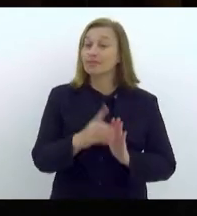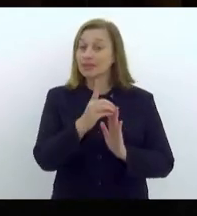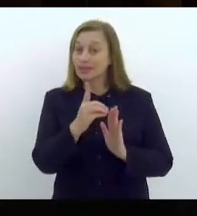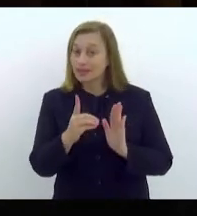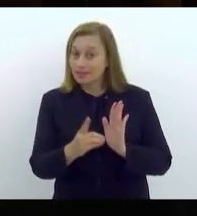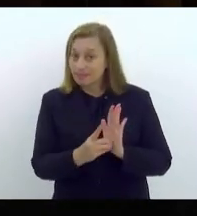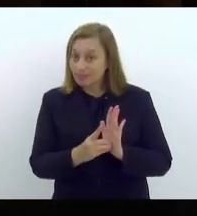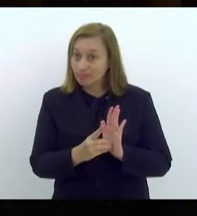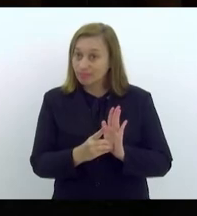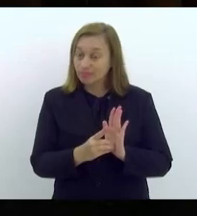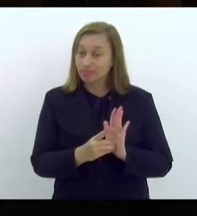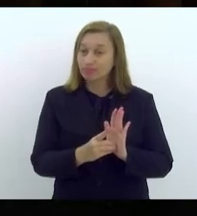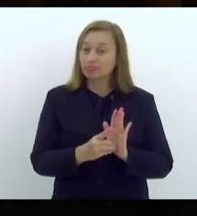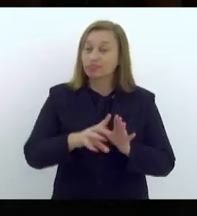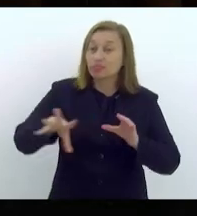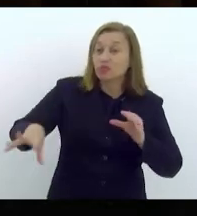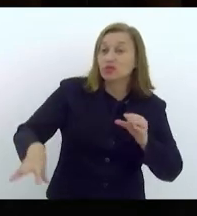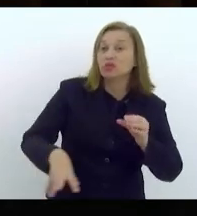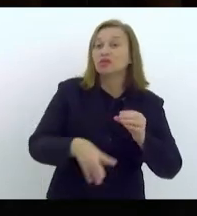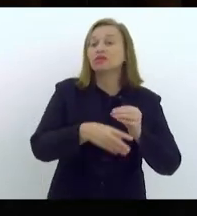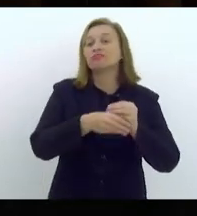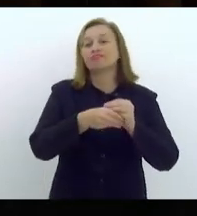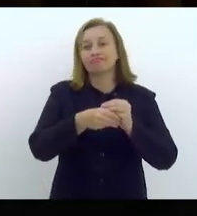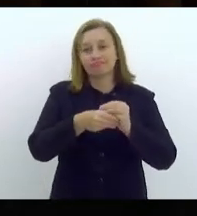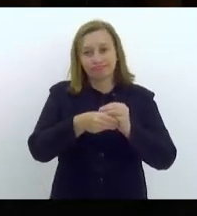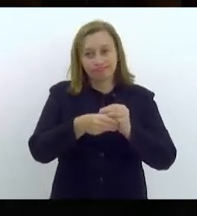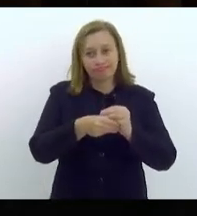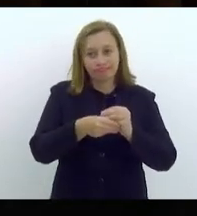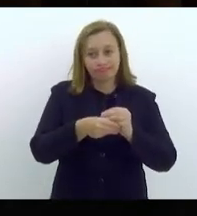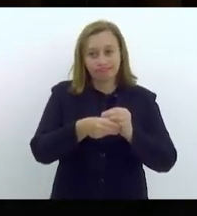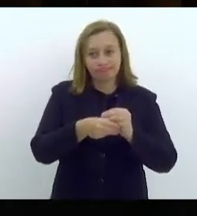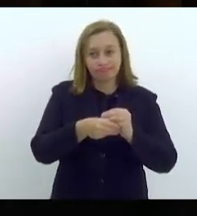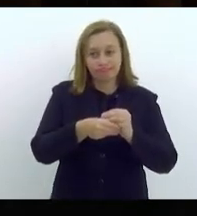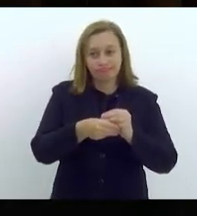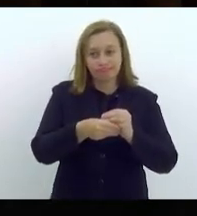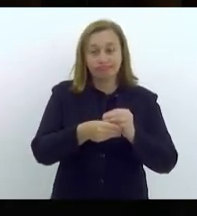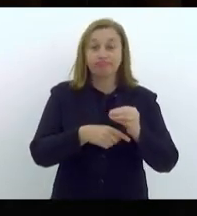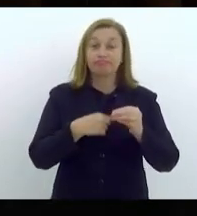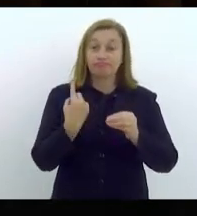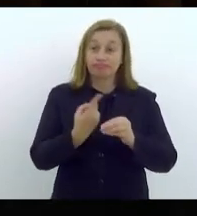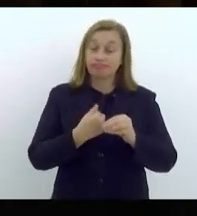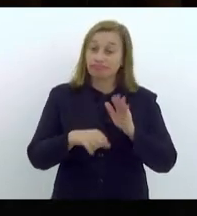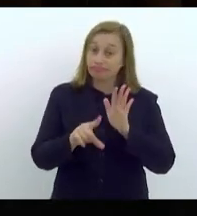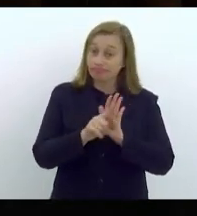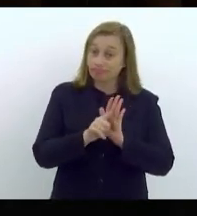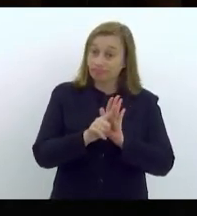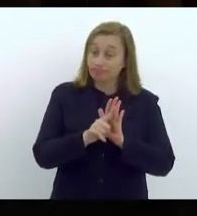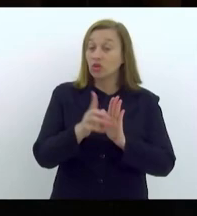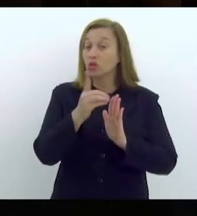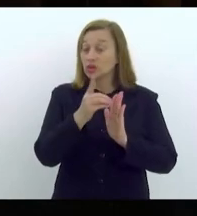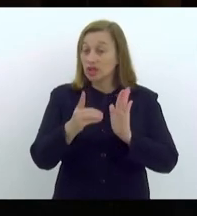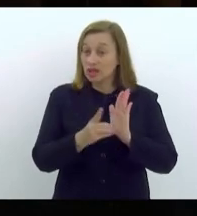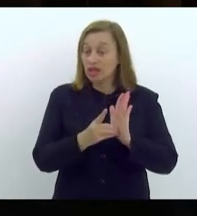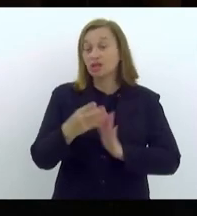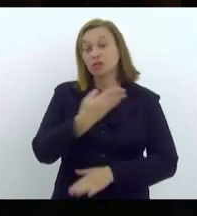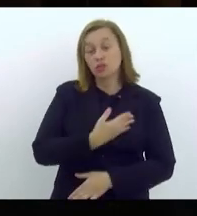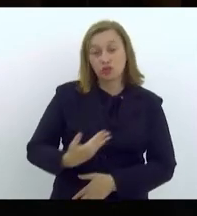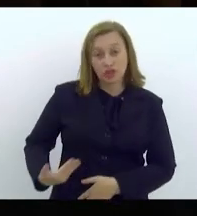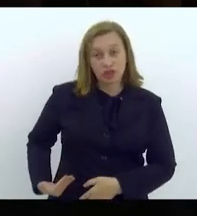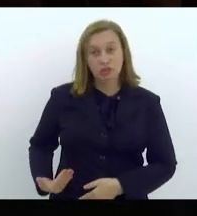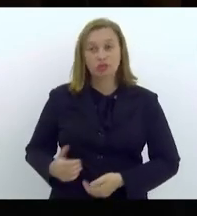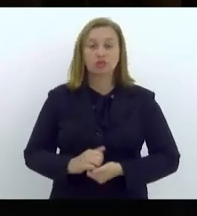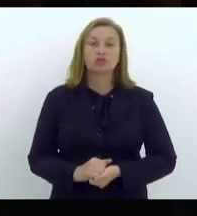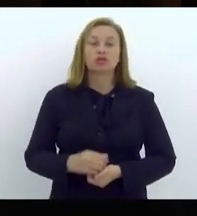foram introduzidas na nossa legislação, por decreto do governador